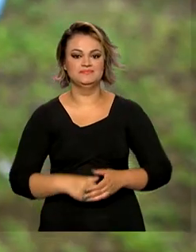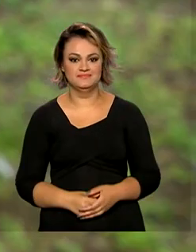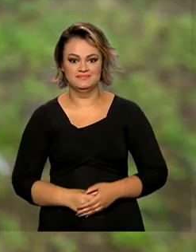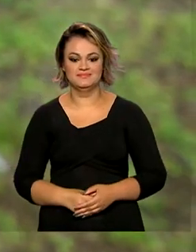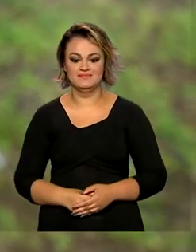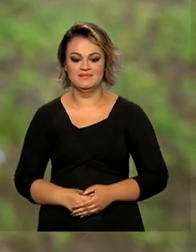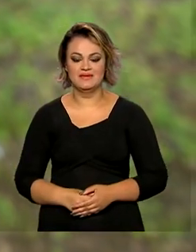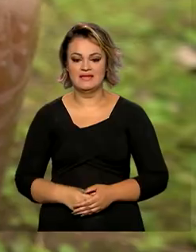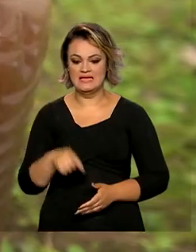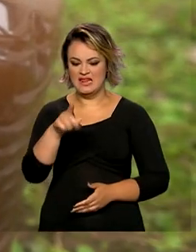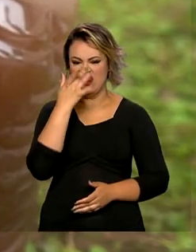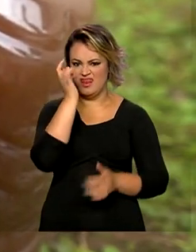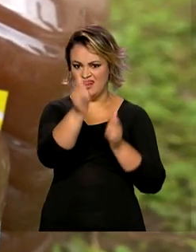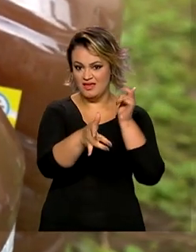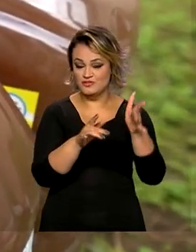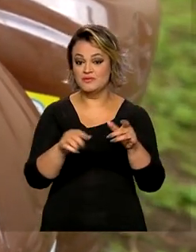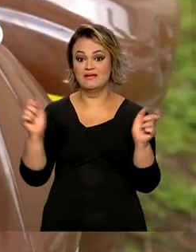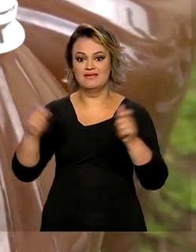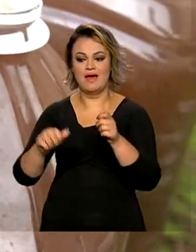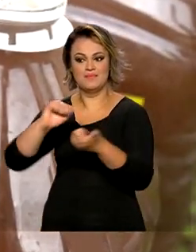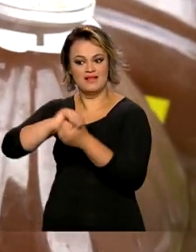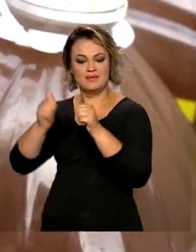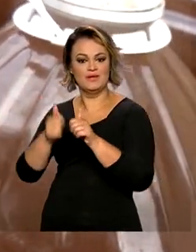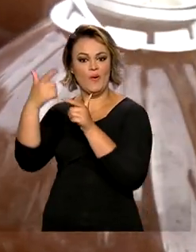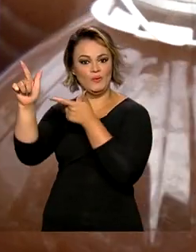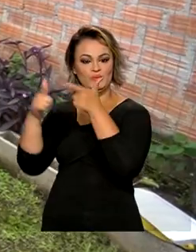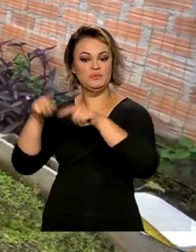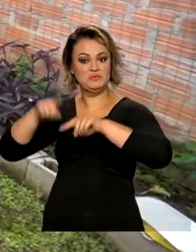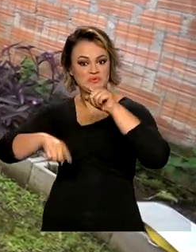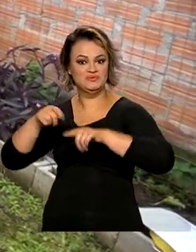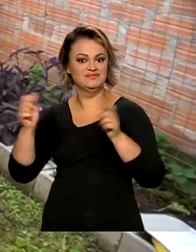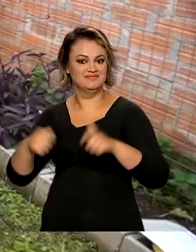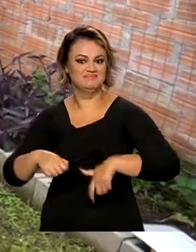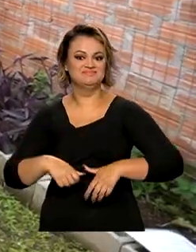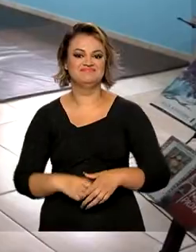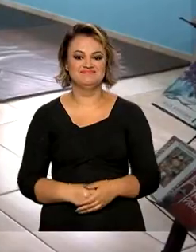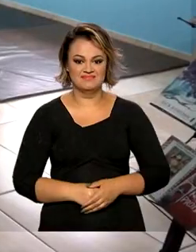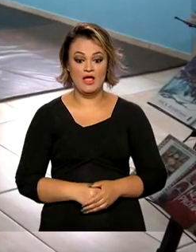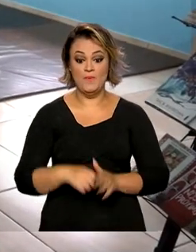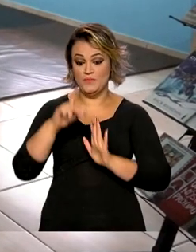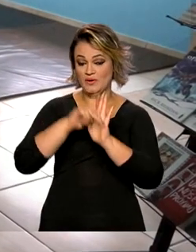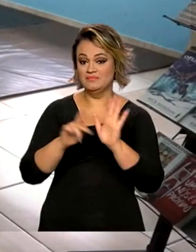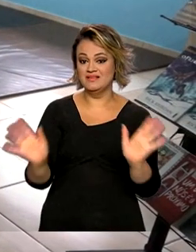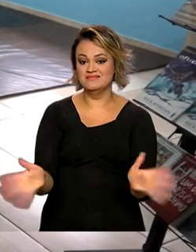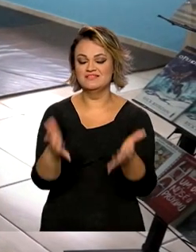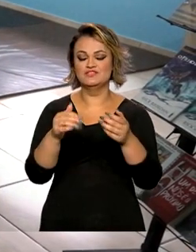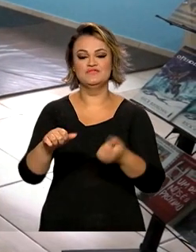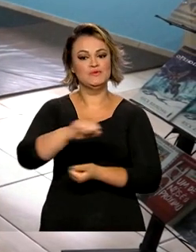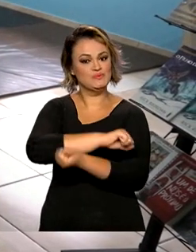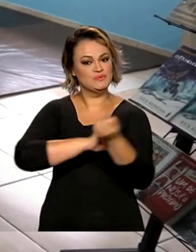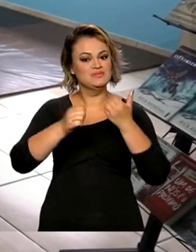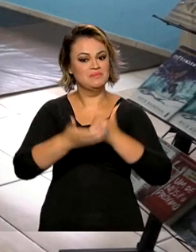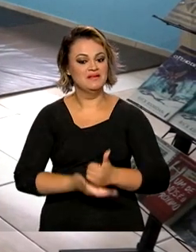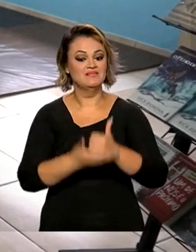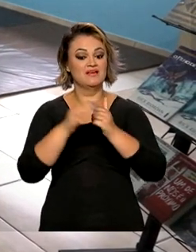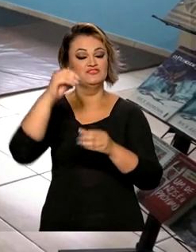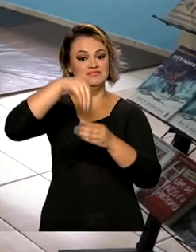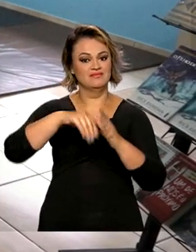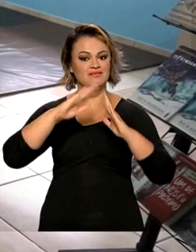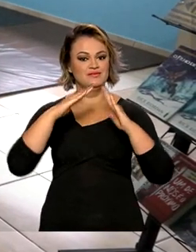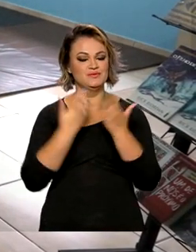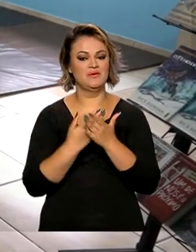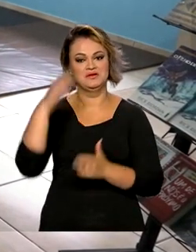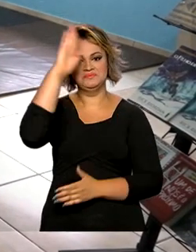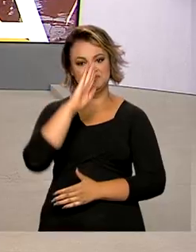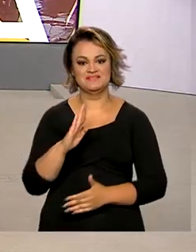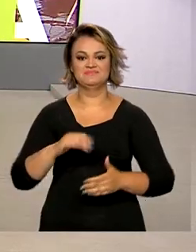E o que iria para o lixo se transforma em fertilizante e gás. Programa incentiva a sustentabilidade em escolas do